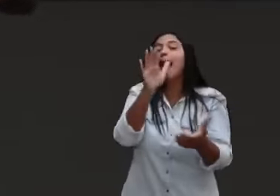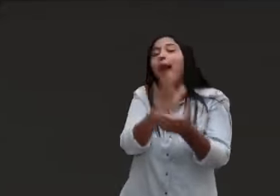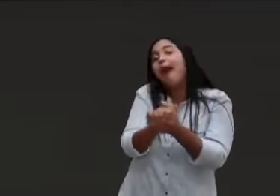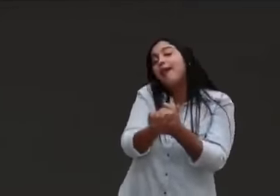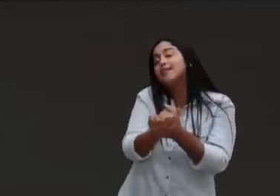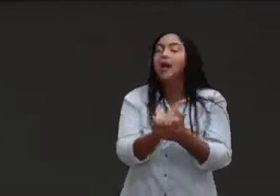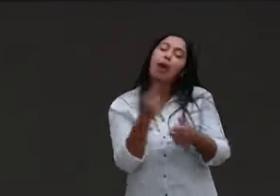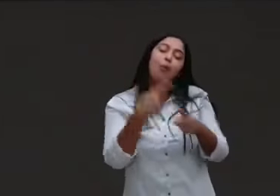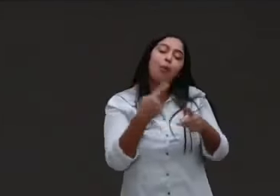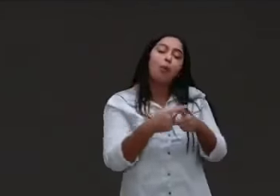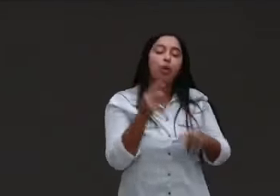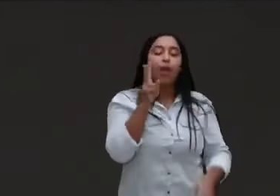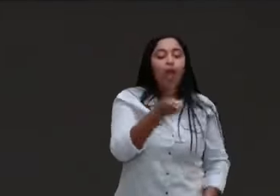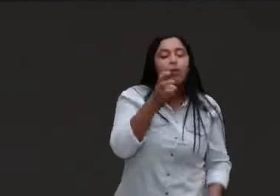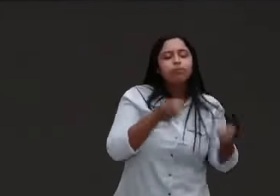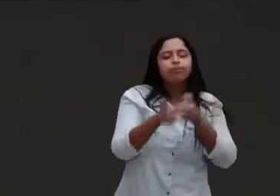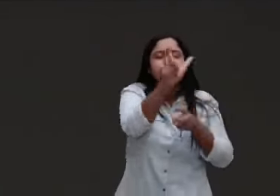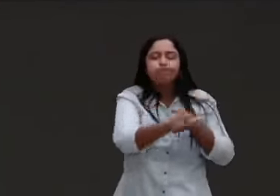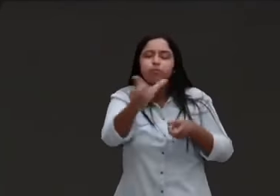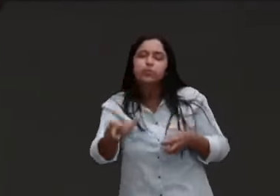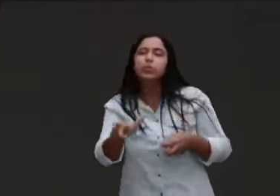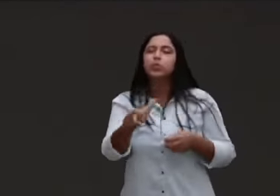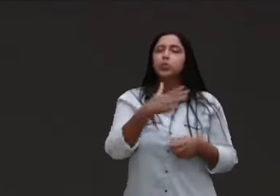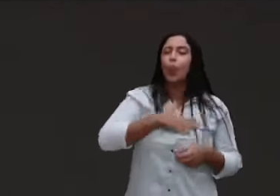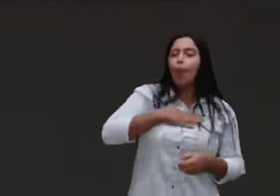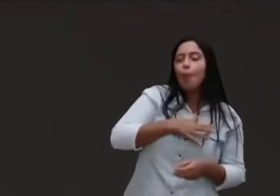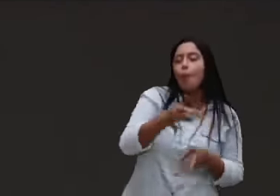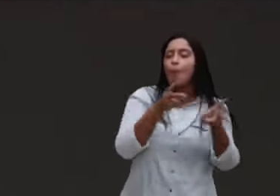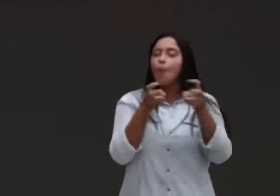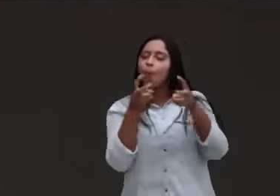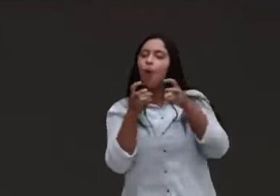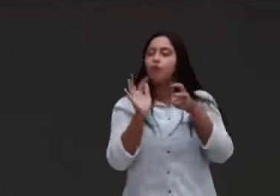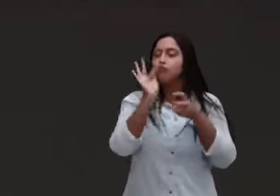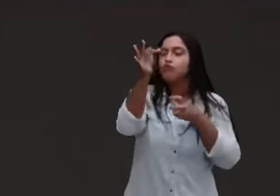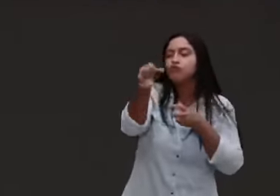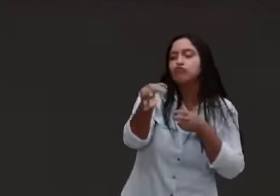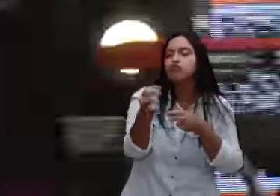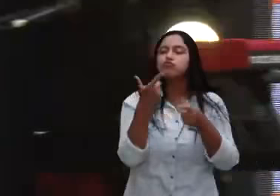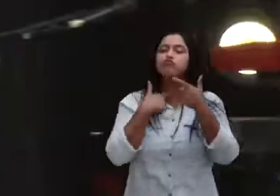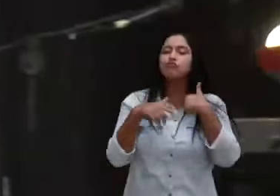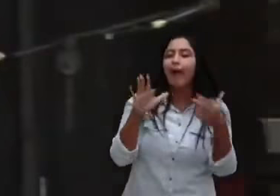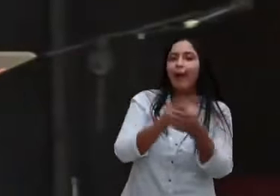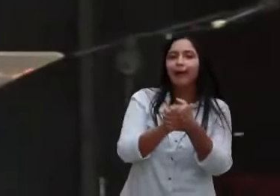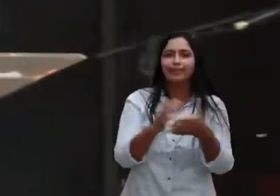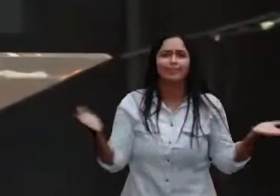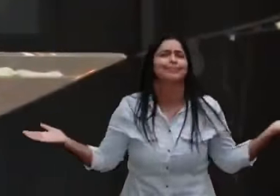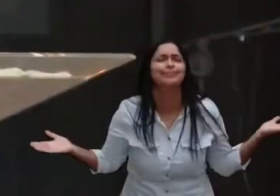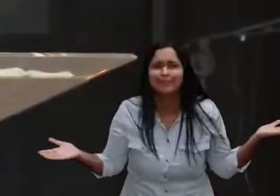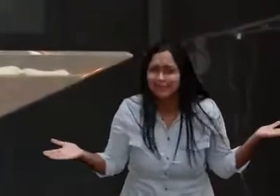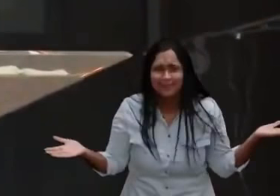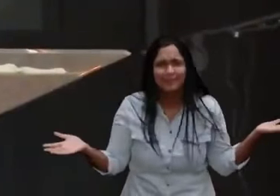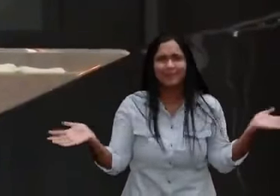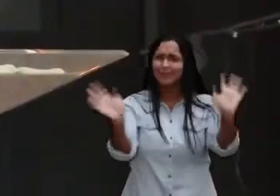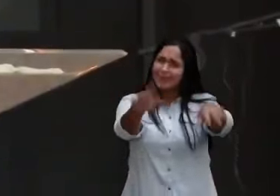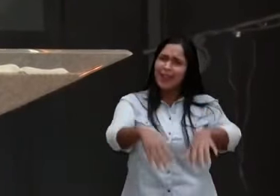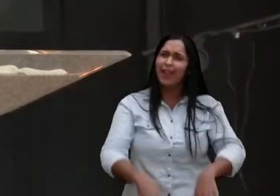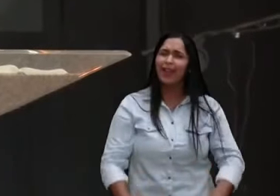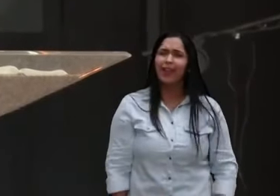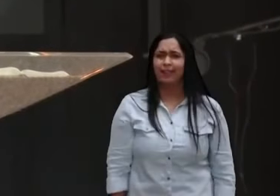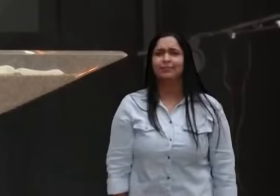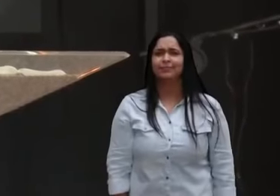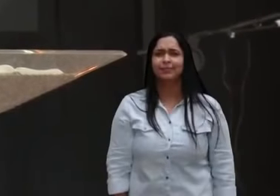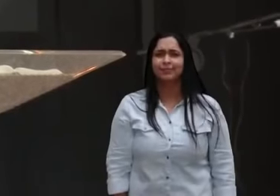de olho, ou um menino que eu estava de olho. Ei, nós precisamos entender o